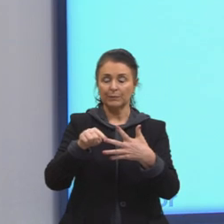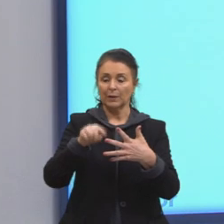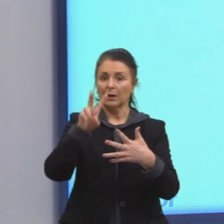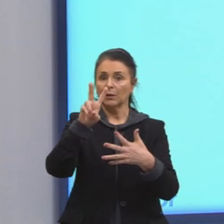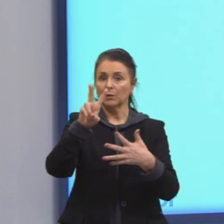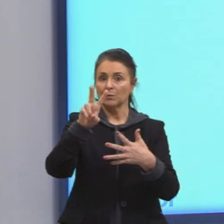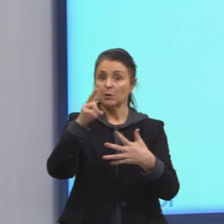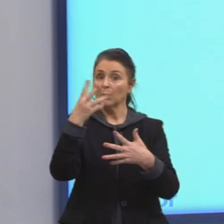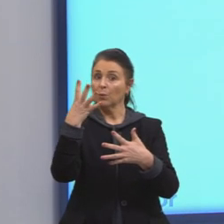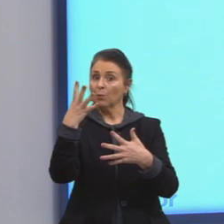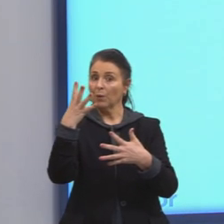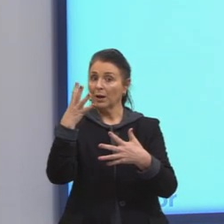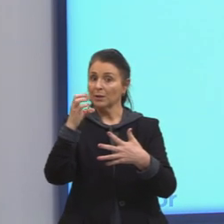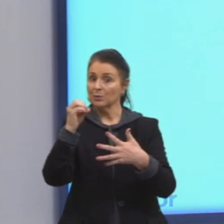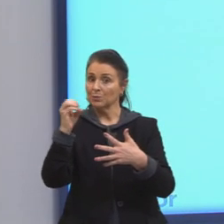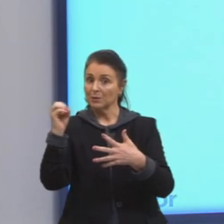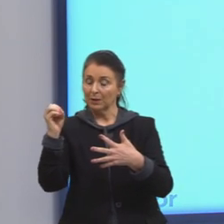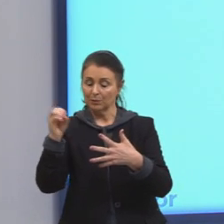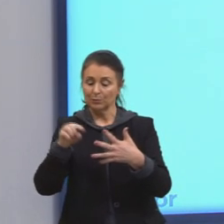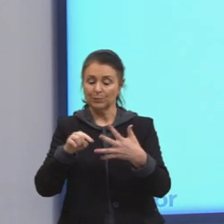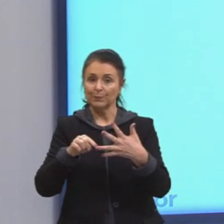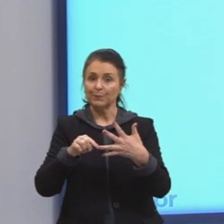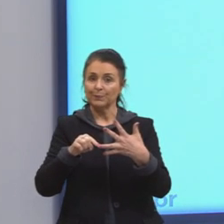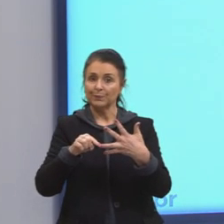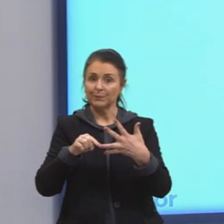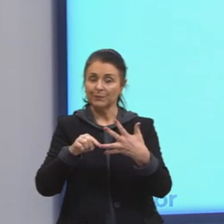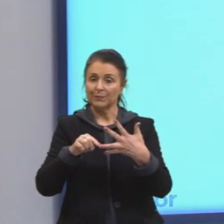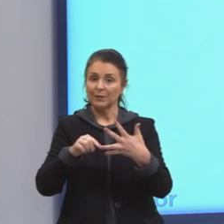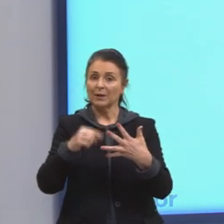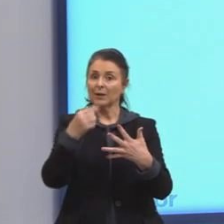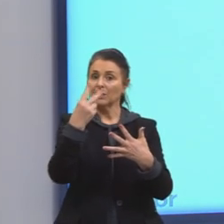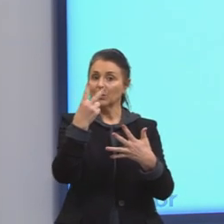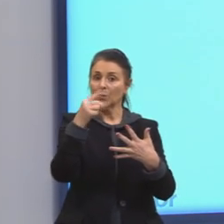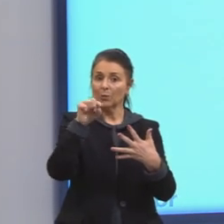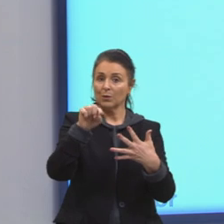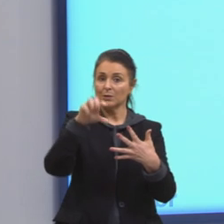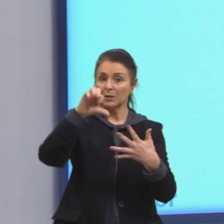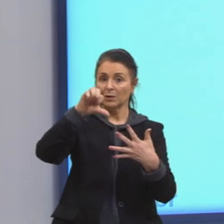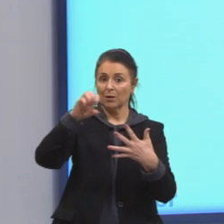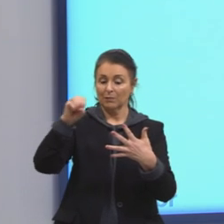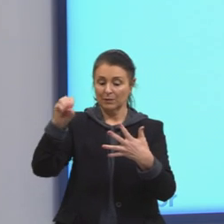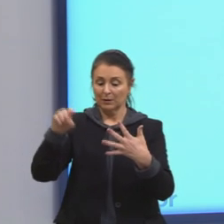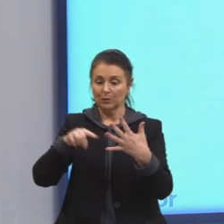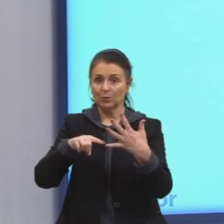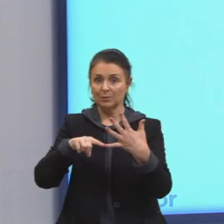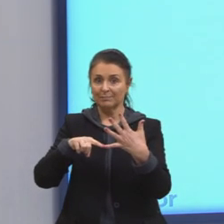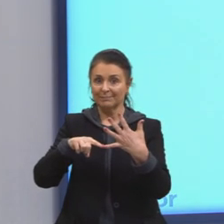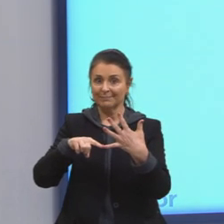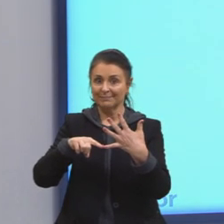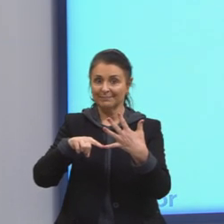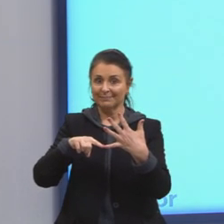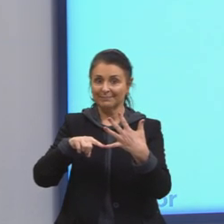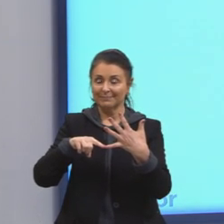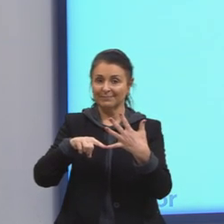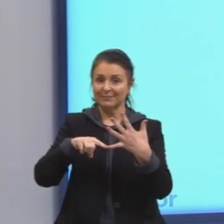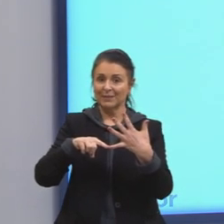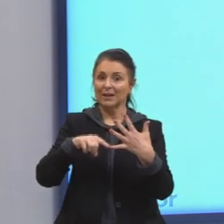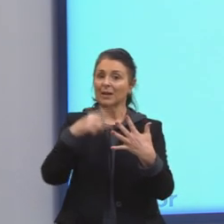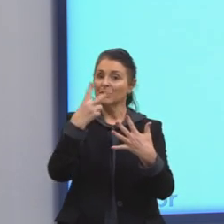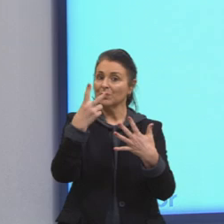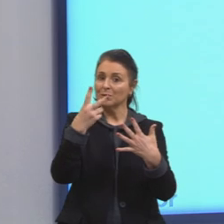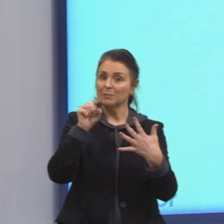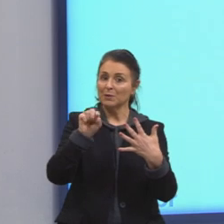2.400 reais. Perfume 4, 2.900. E por último, o perfume 5, com 2